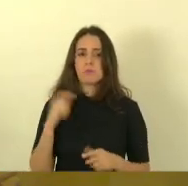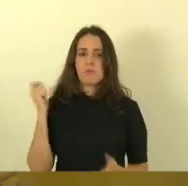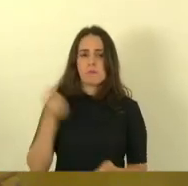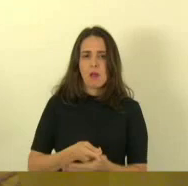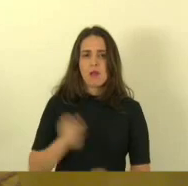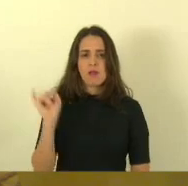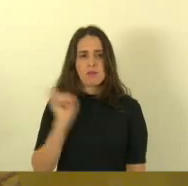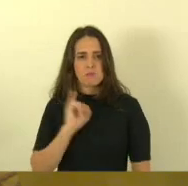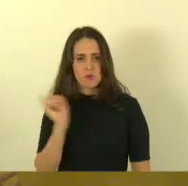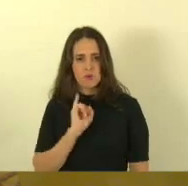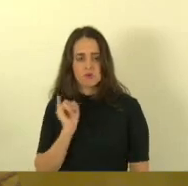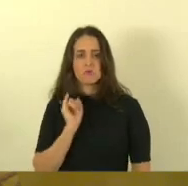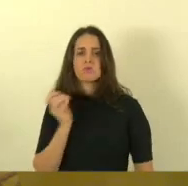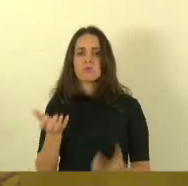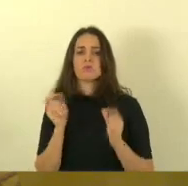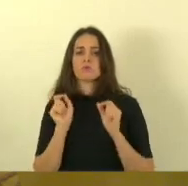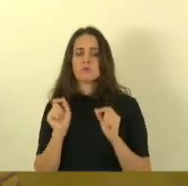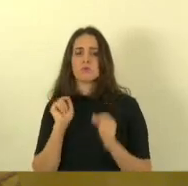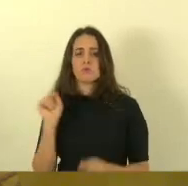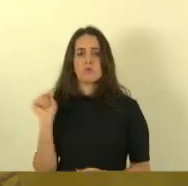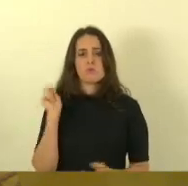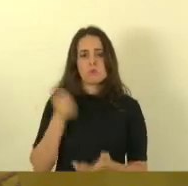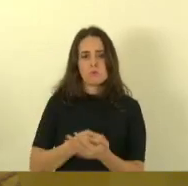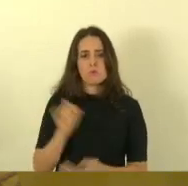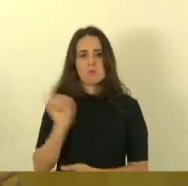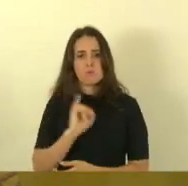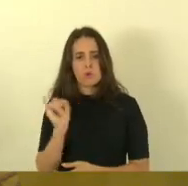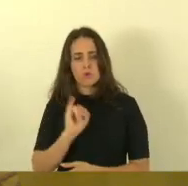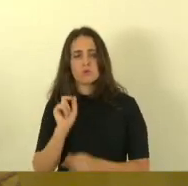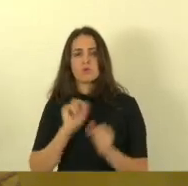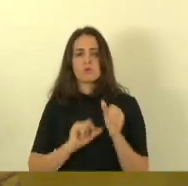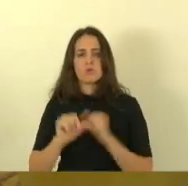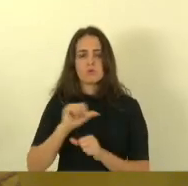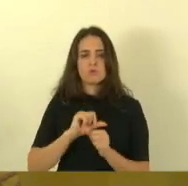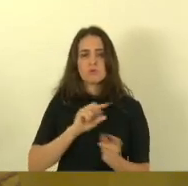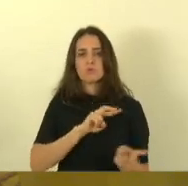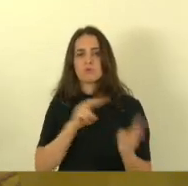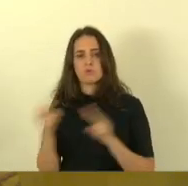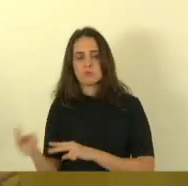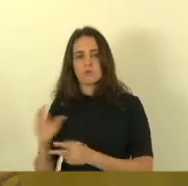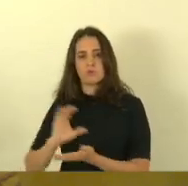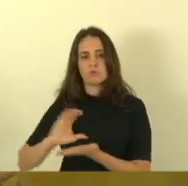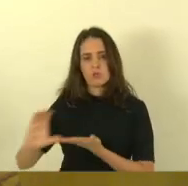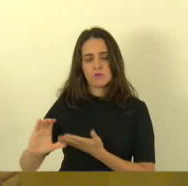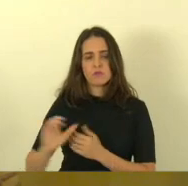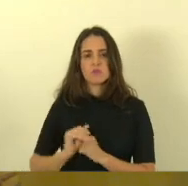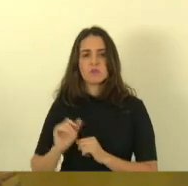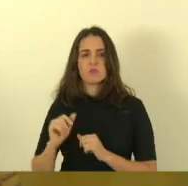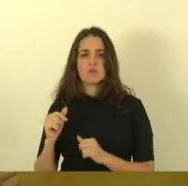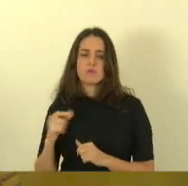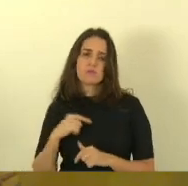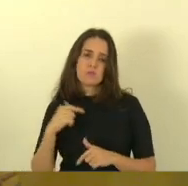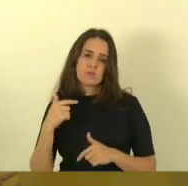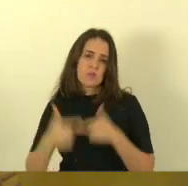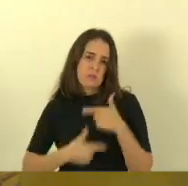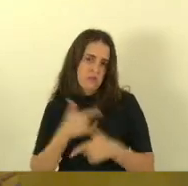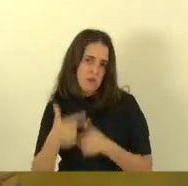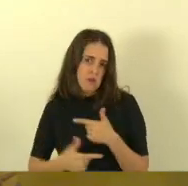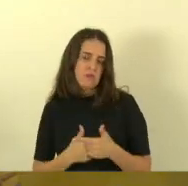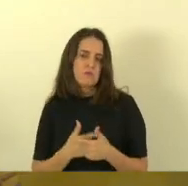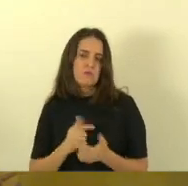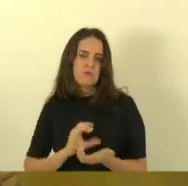impostos e querem apenas que esses impostos sejam revertidos em prol de benefícios de prestação de serviços e investimentos